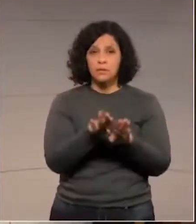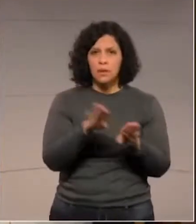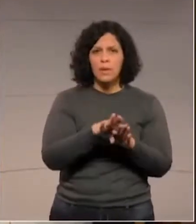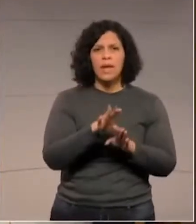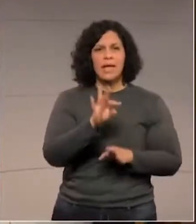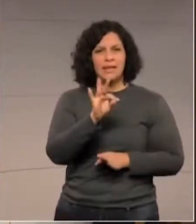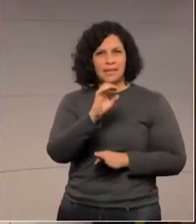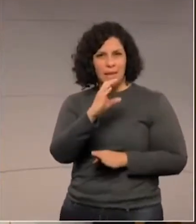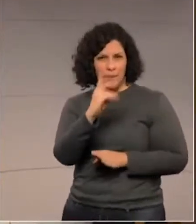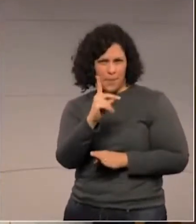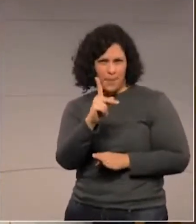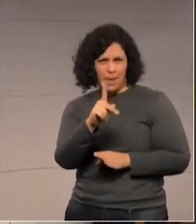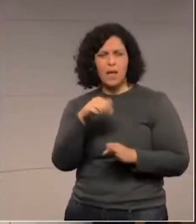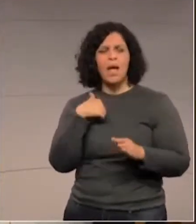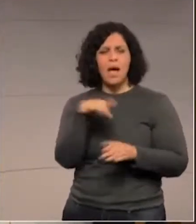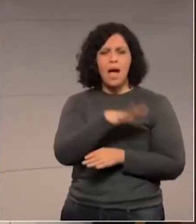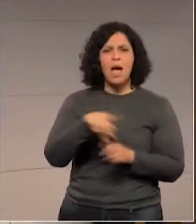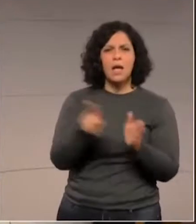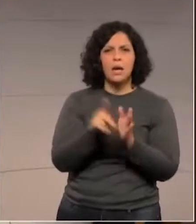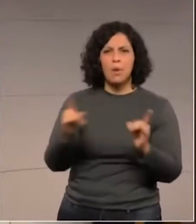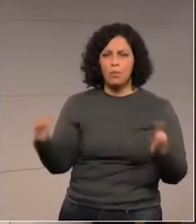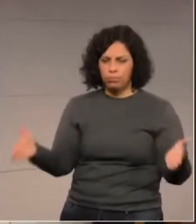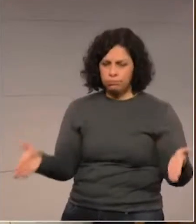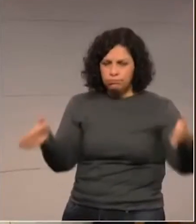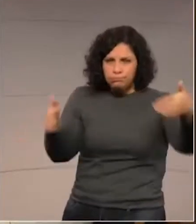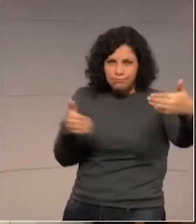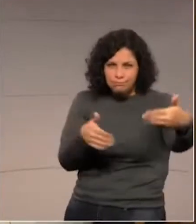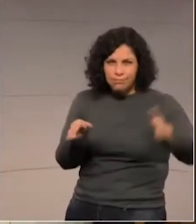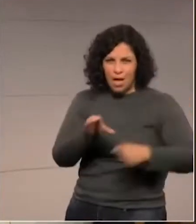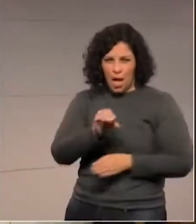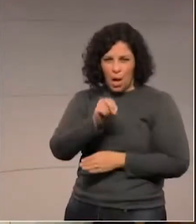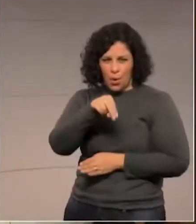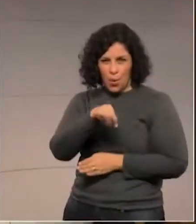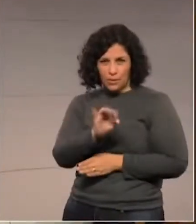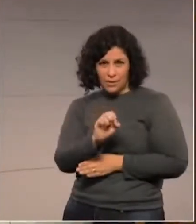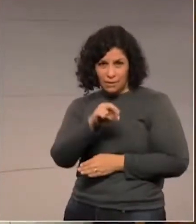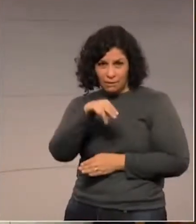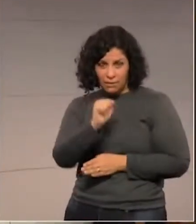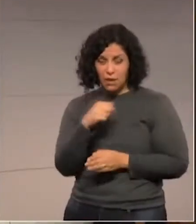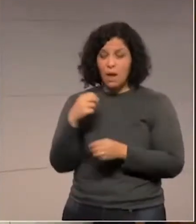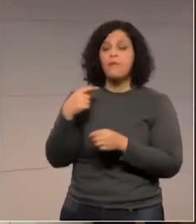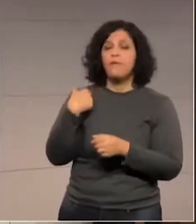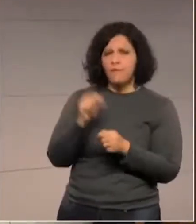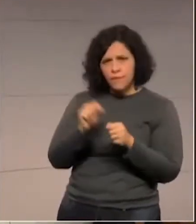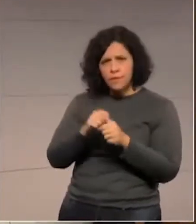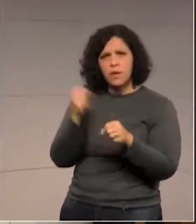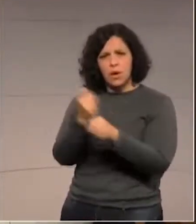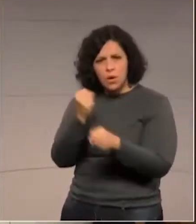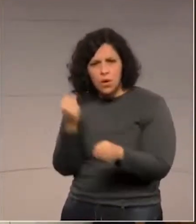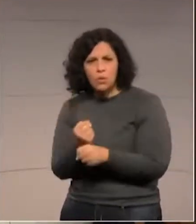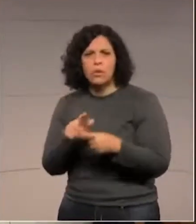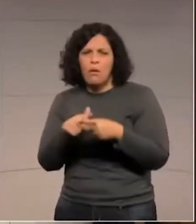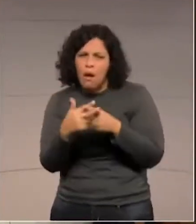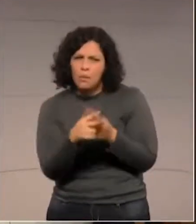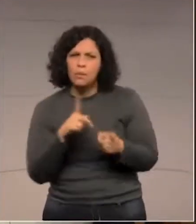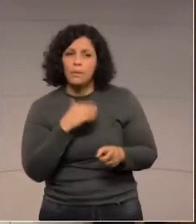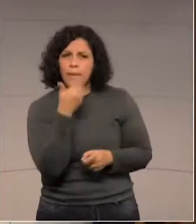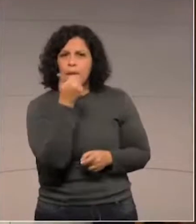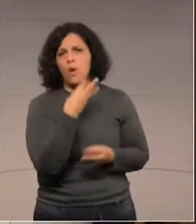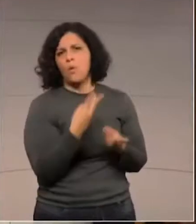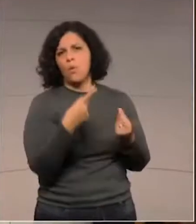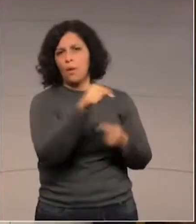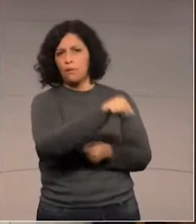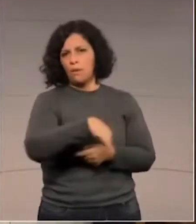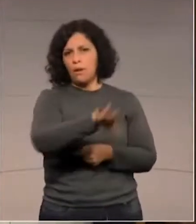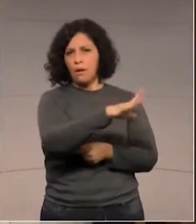terminal de containers, já estão previstos ajustes e obras para a melhoria